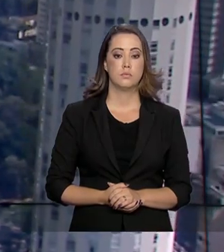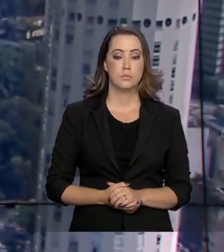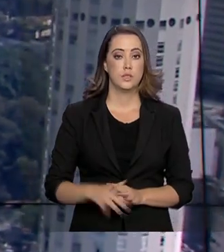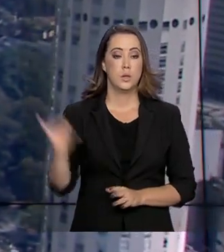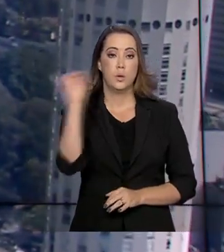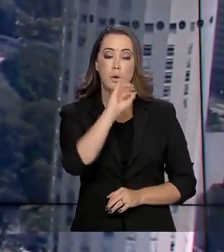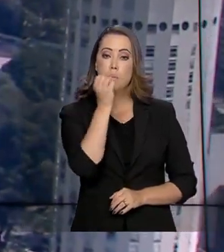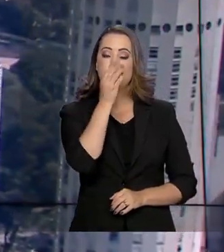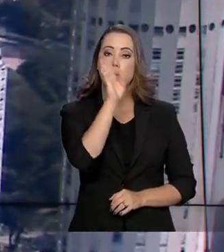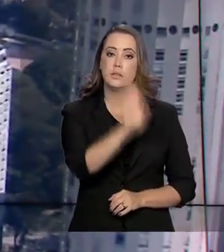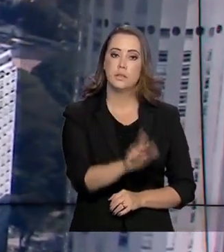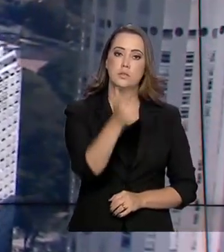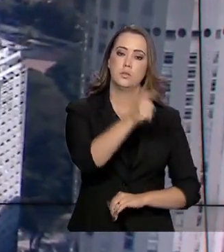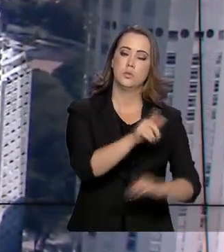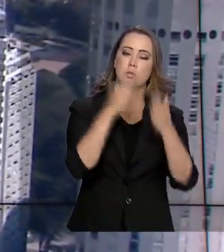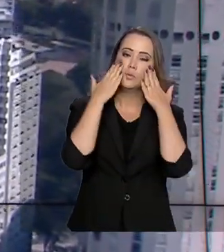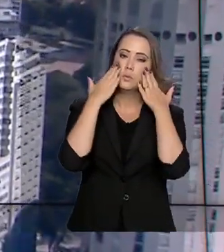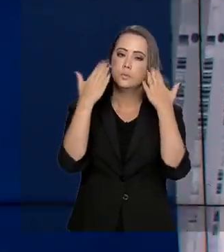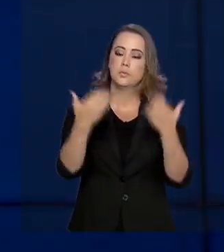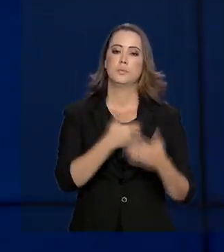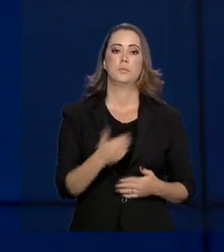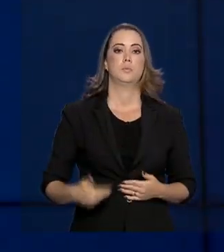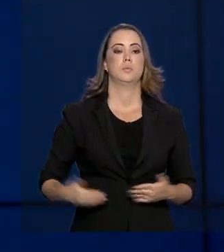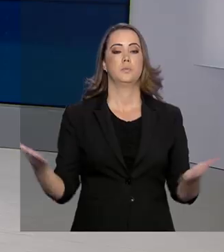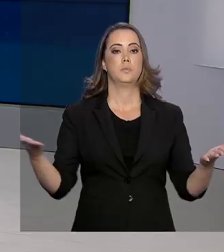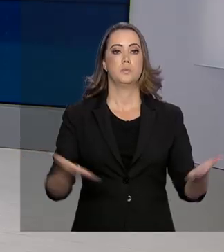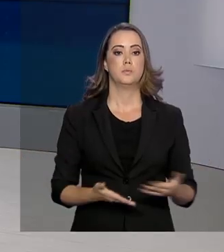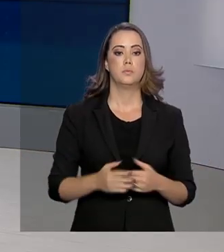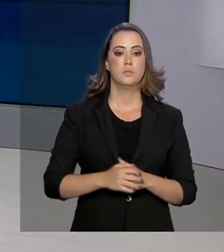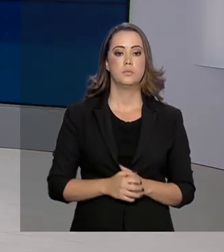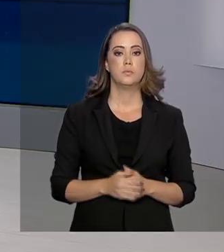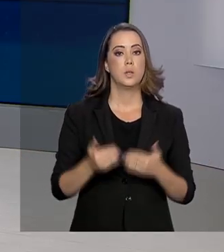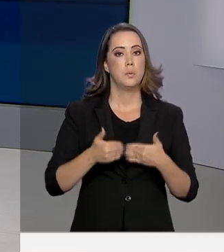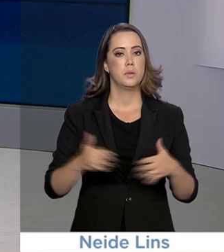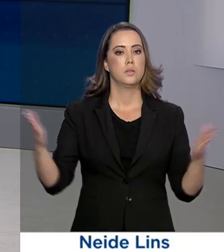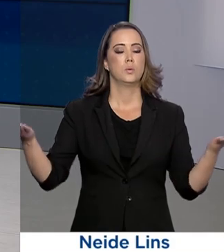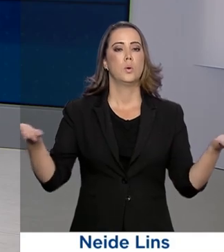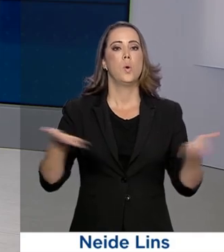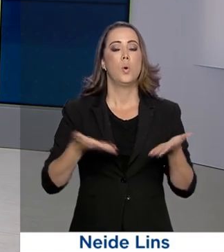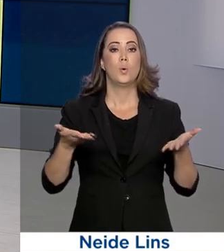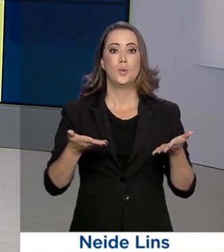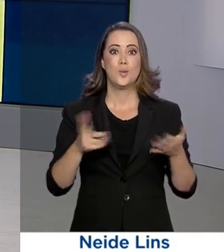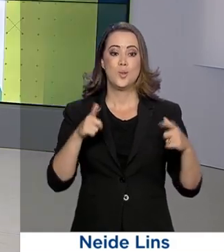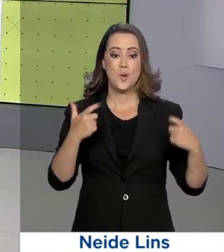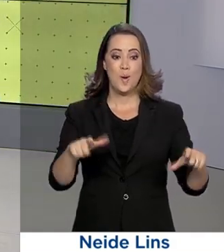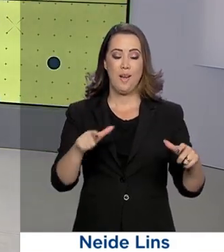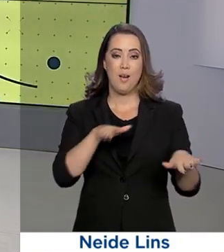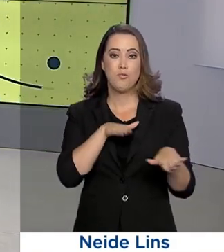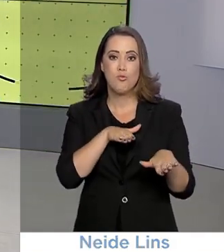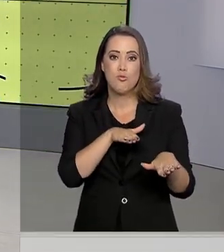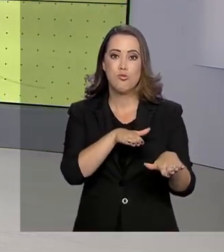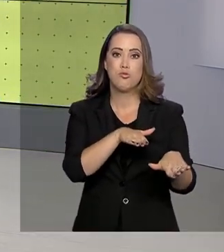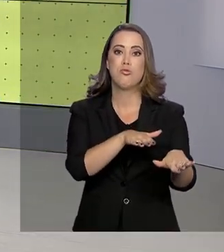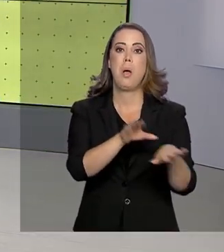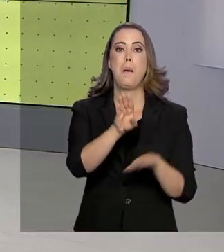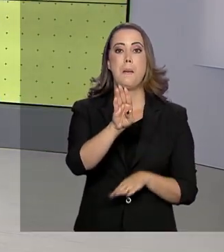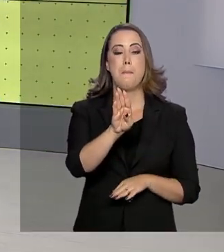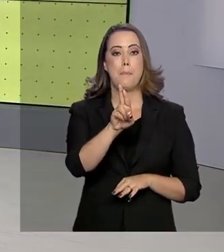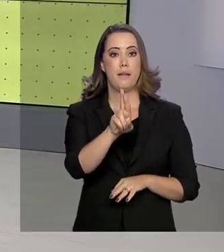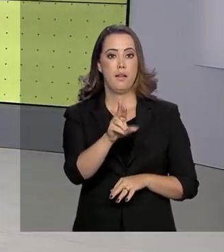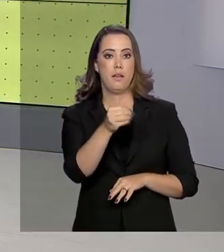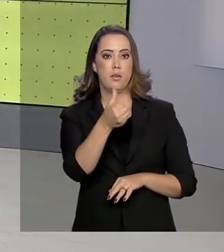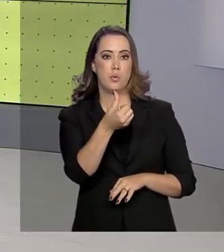Olá, boa tarde. Estamos no ar com mais um Governo Agora. Foi inaugurado hoje o último trecho da BR-163